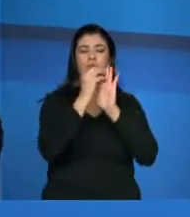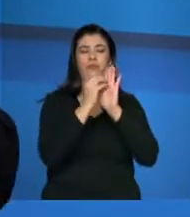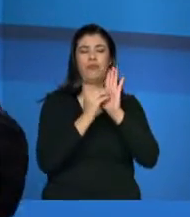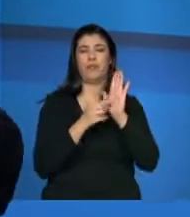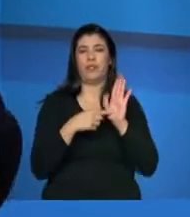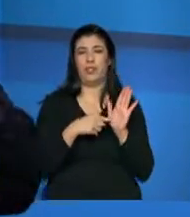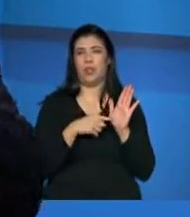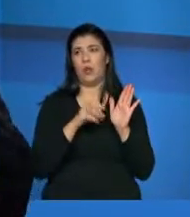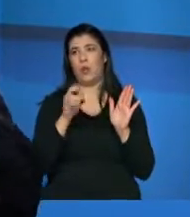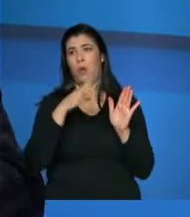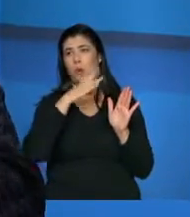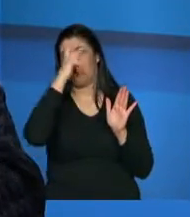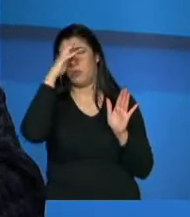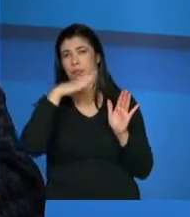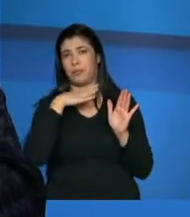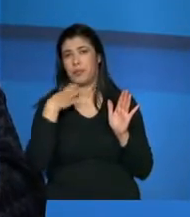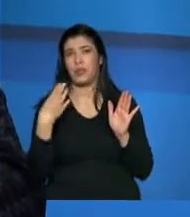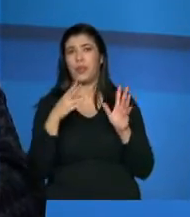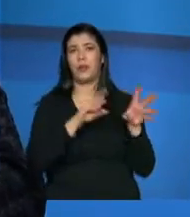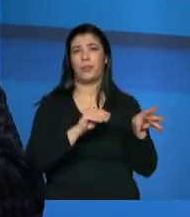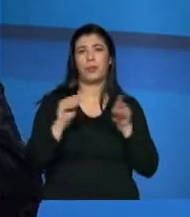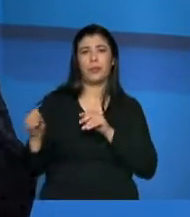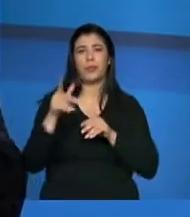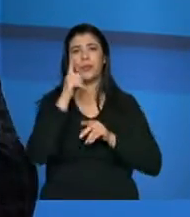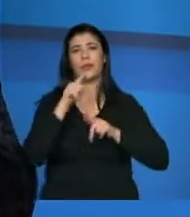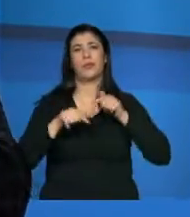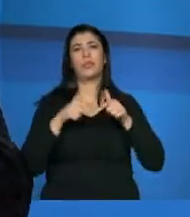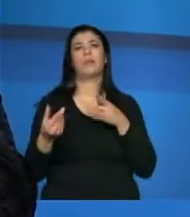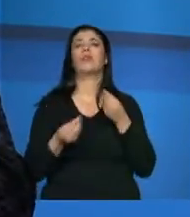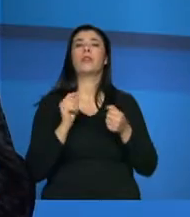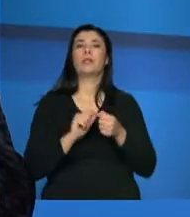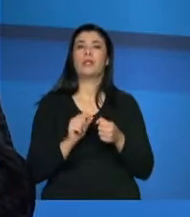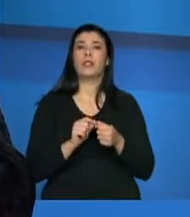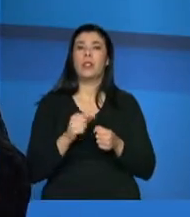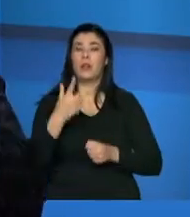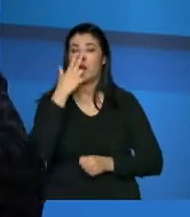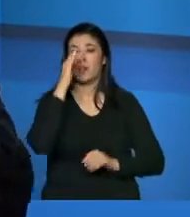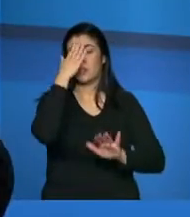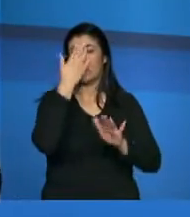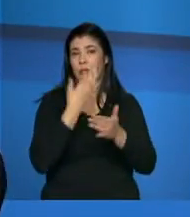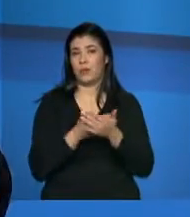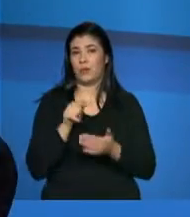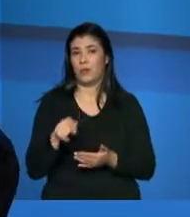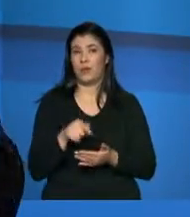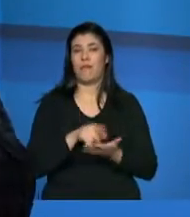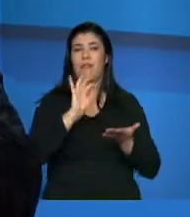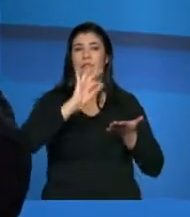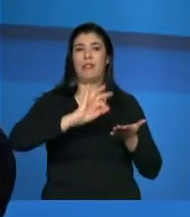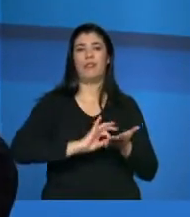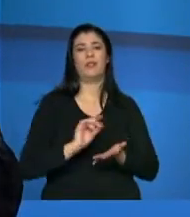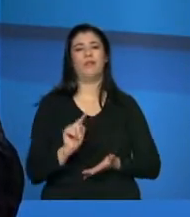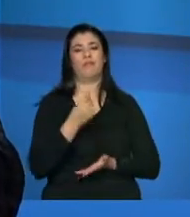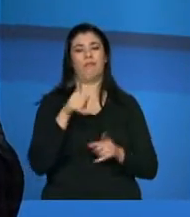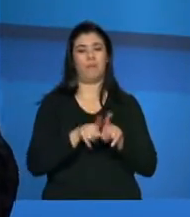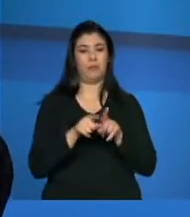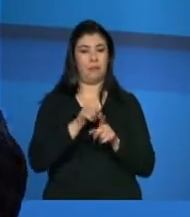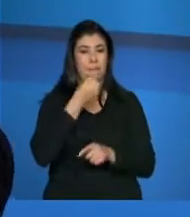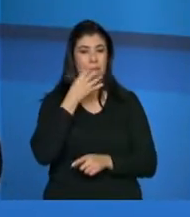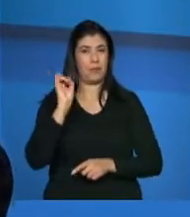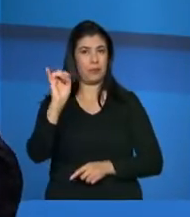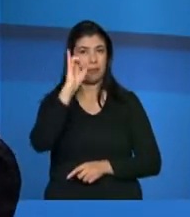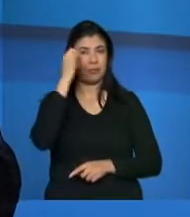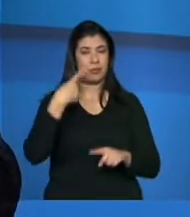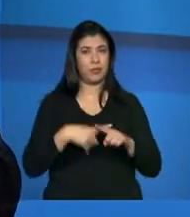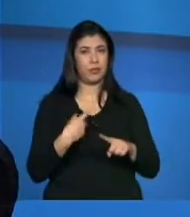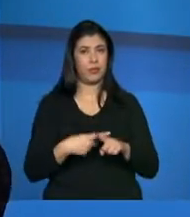tem uma dinâmica social permanente. Então, uma das coisas que eu acho que o Cadastro oferece, que tem sido, eu acho que também é o grande chamariz da